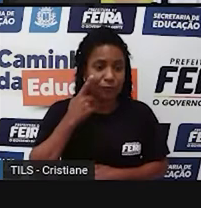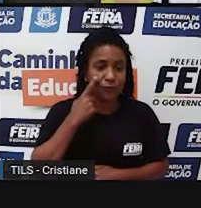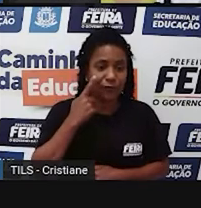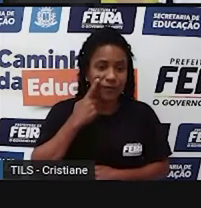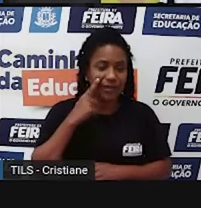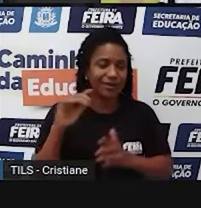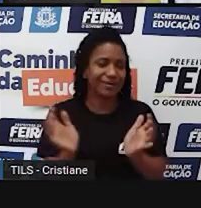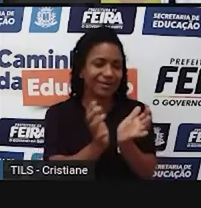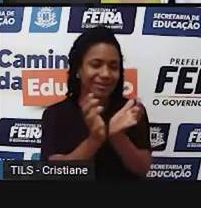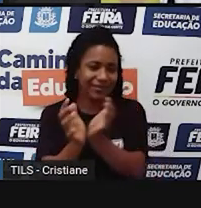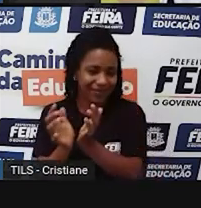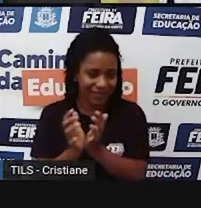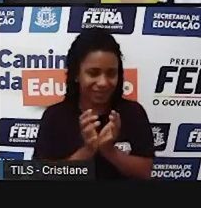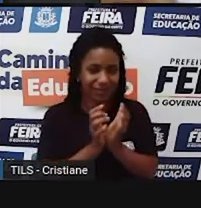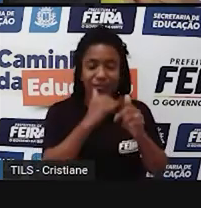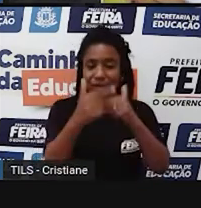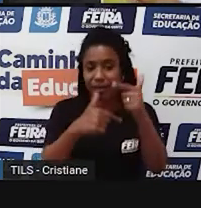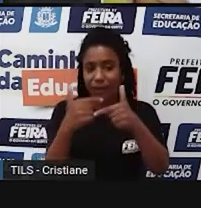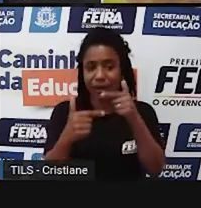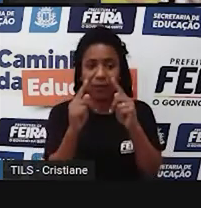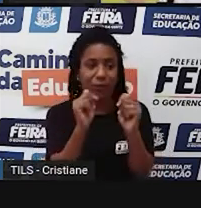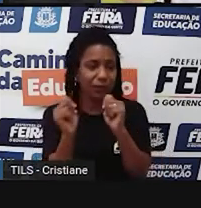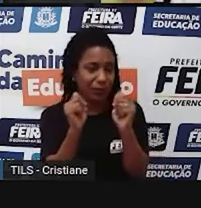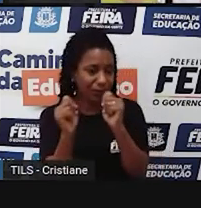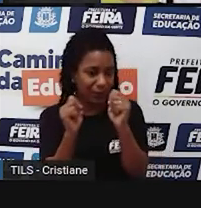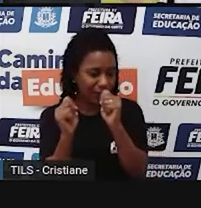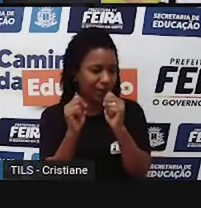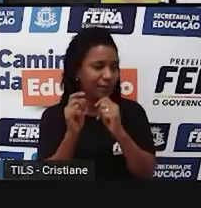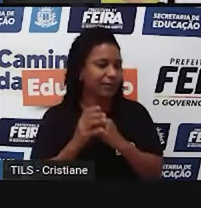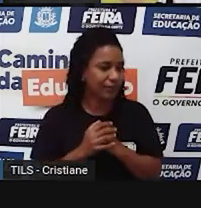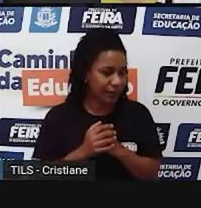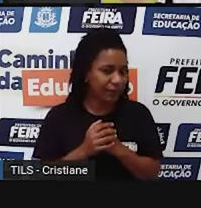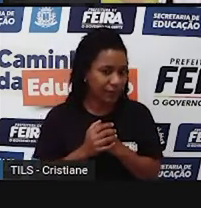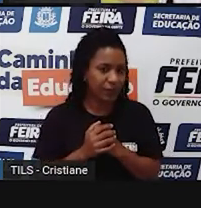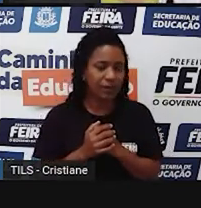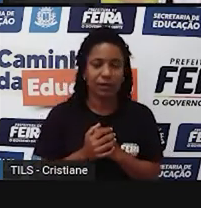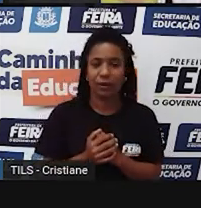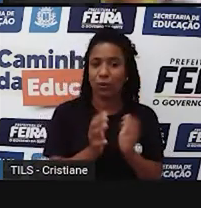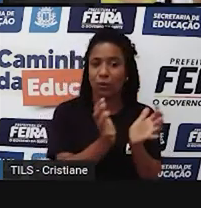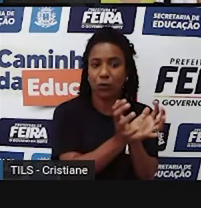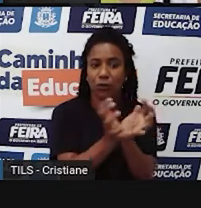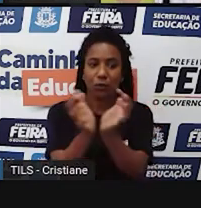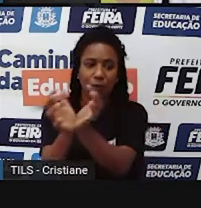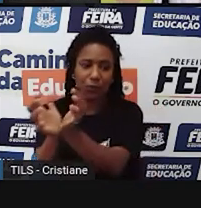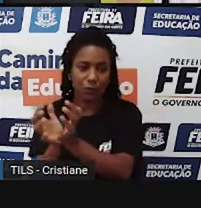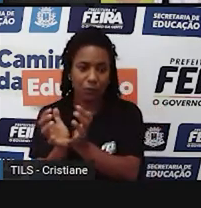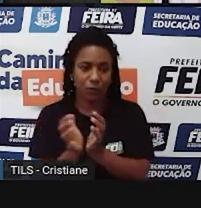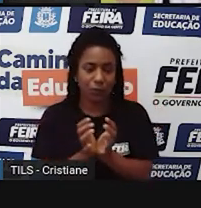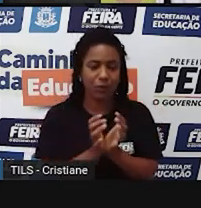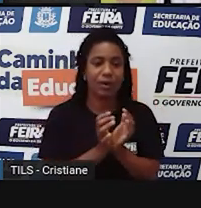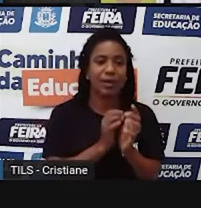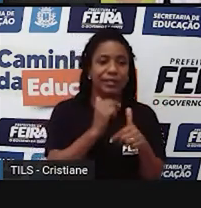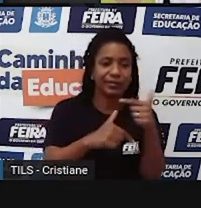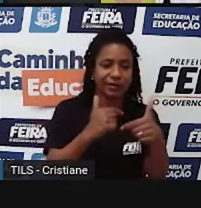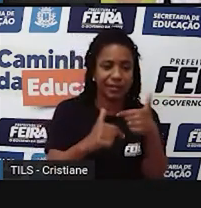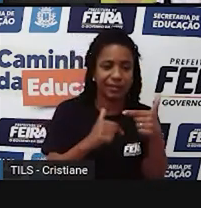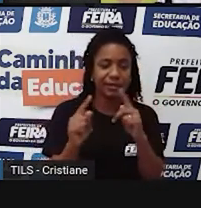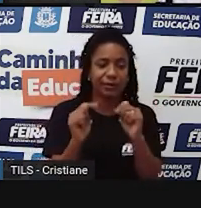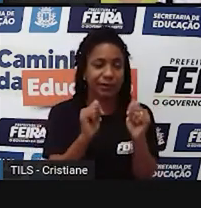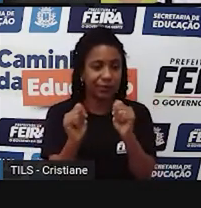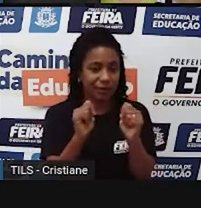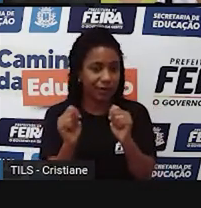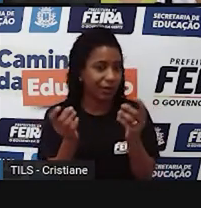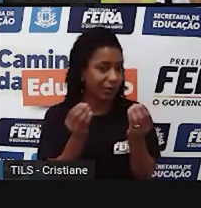econômicas. Então, que nós temos nessa classificação das atividades econômicas? Está divididinho ali pelos setores.